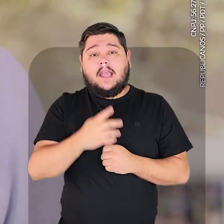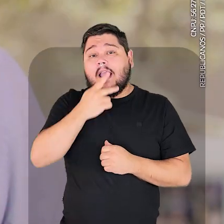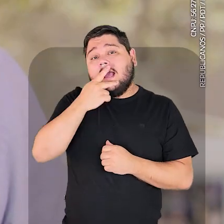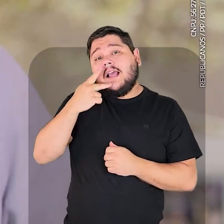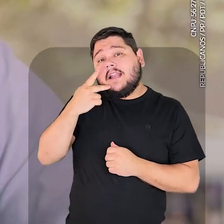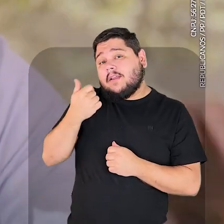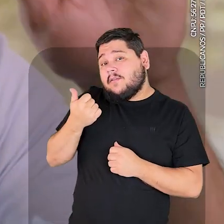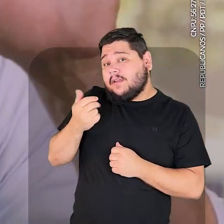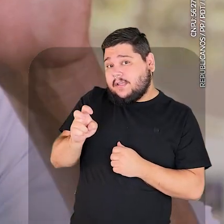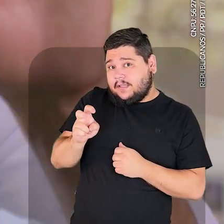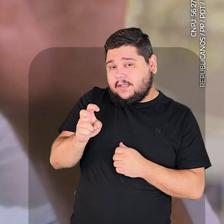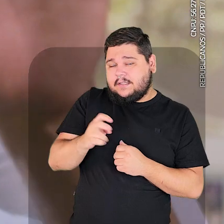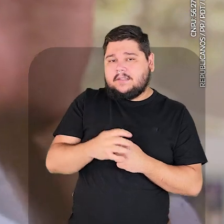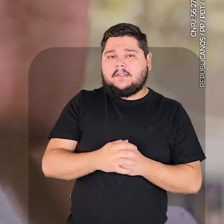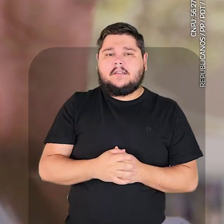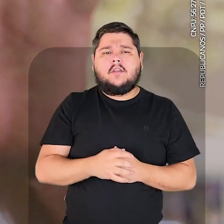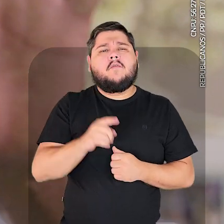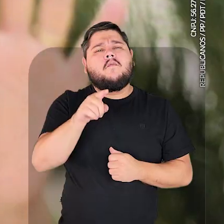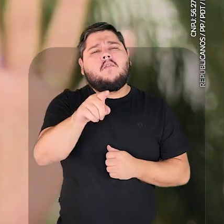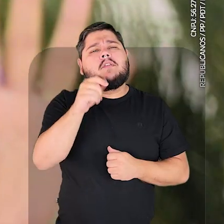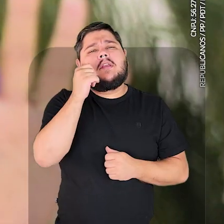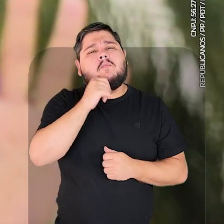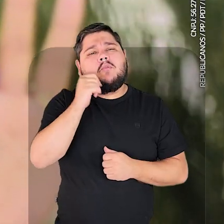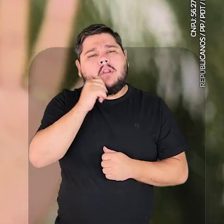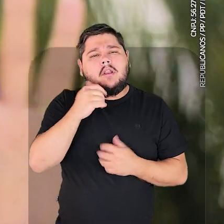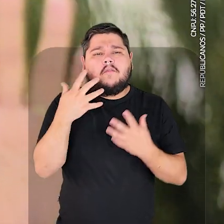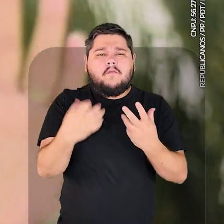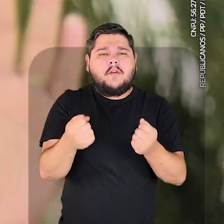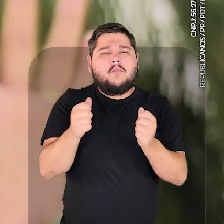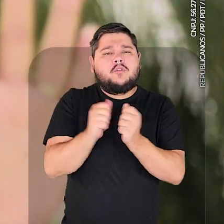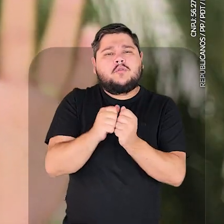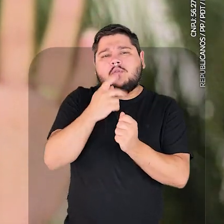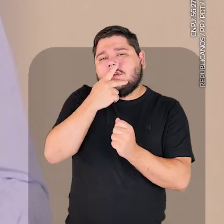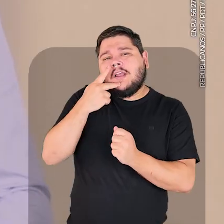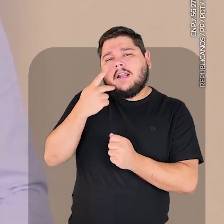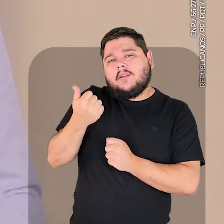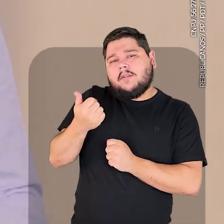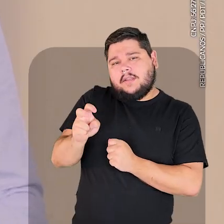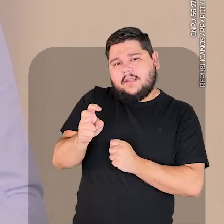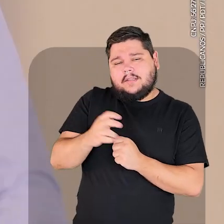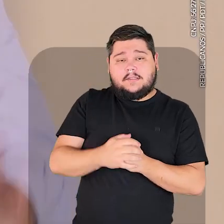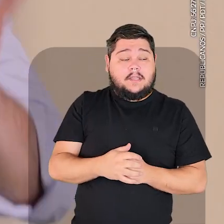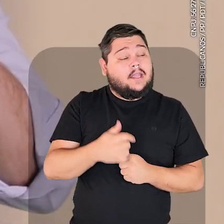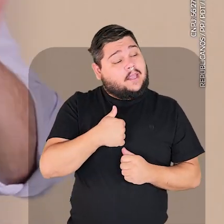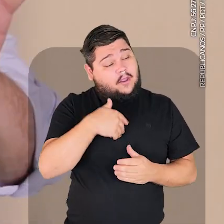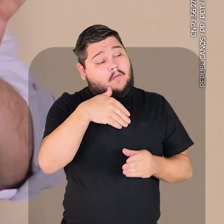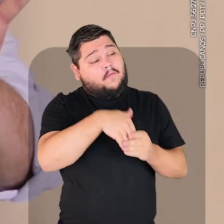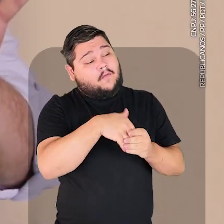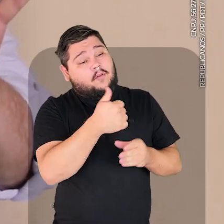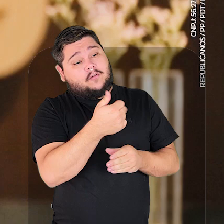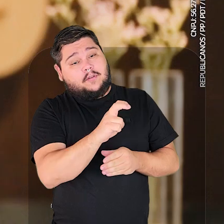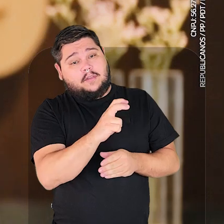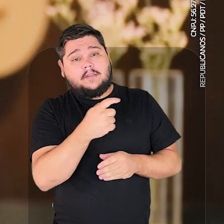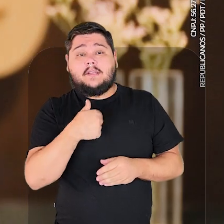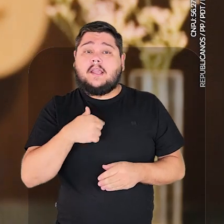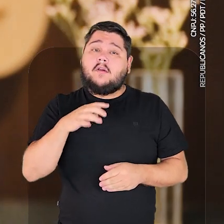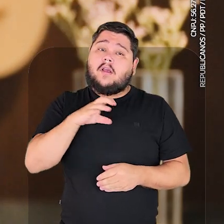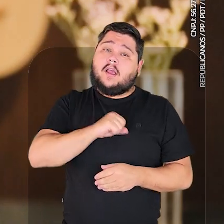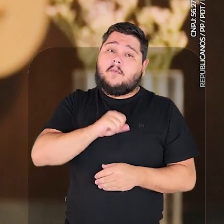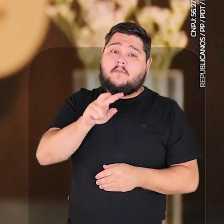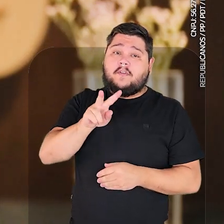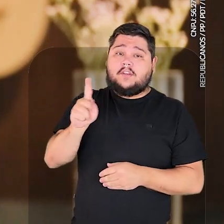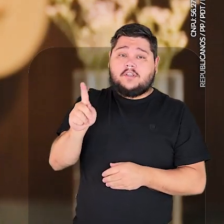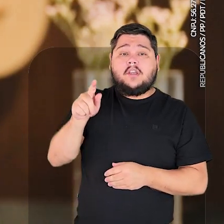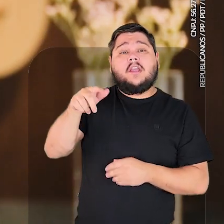Vamos com o Calil, é 15. Eu voto Calil 15. Calil Baracate, 15. Você